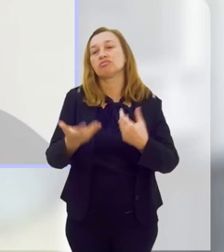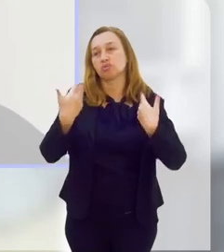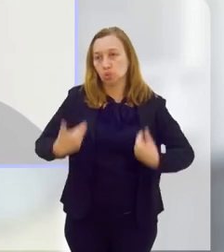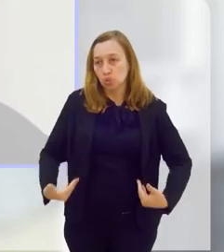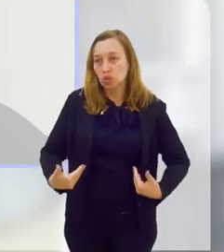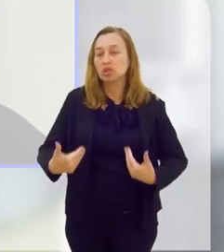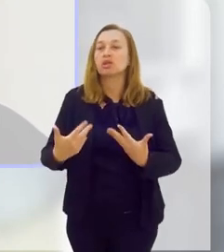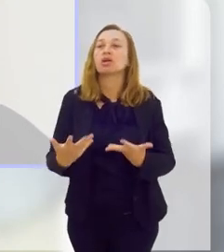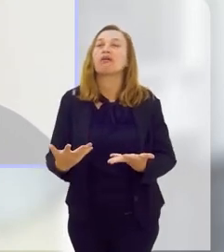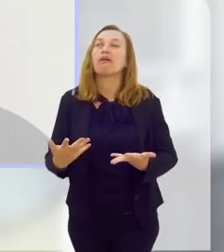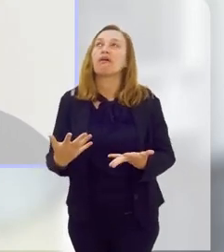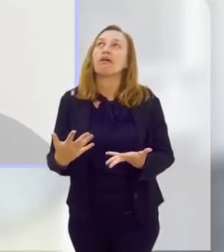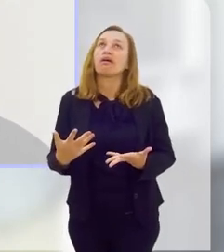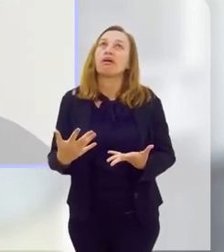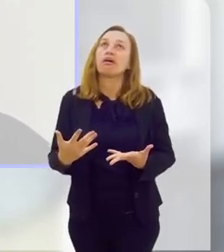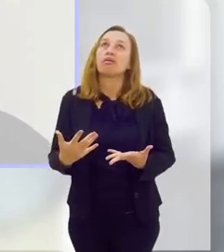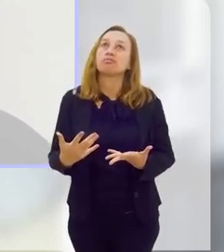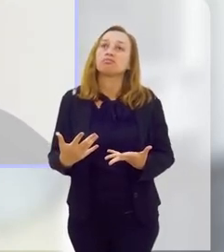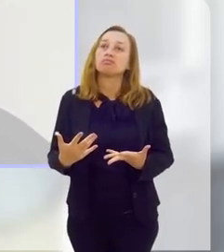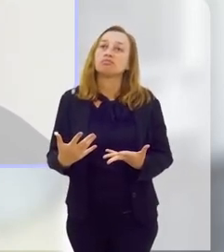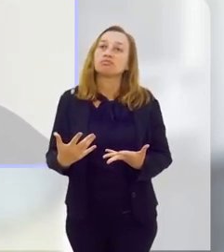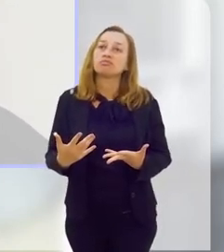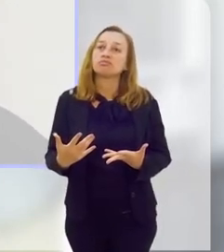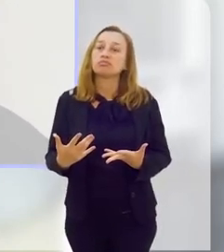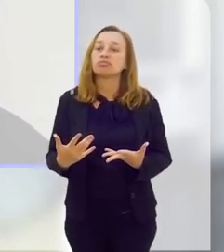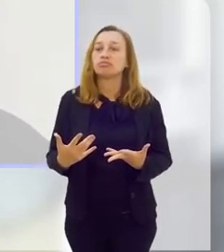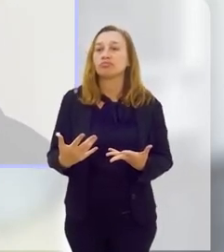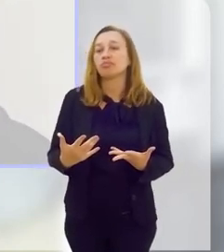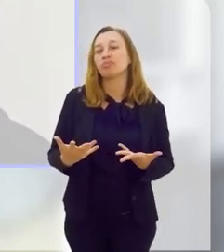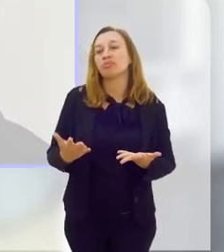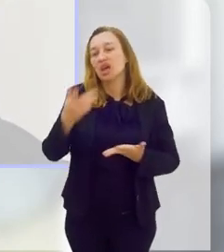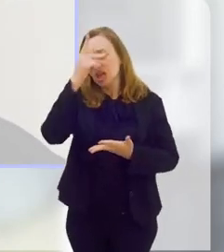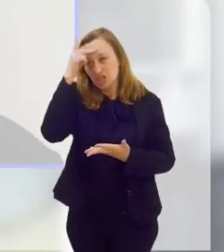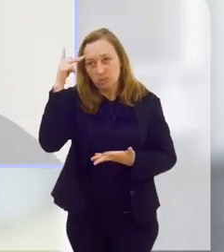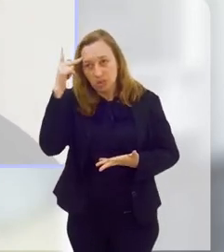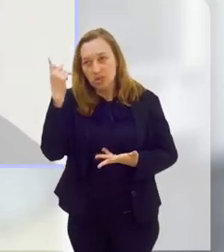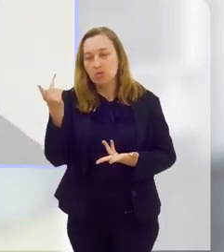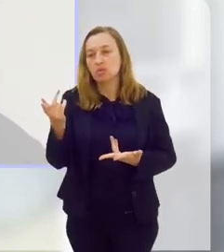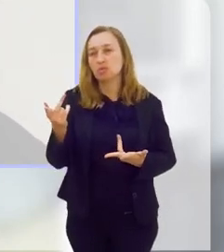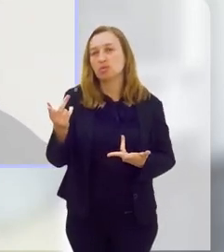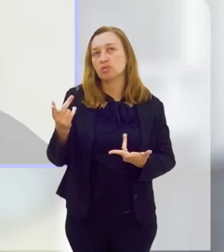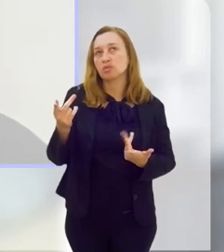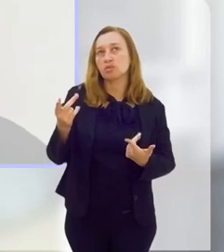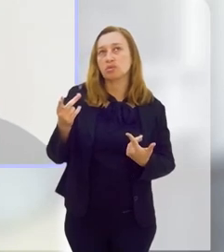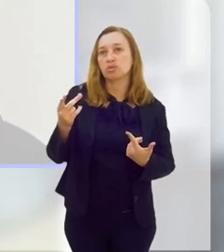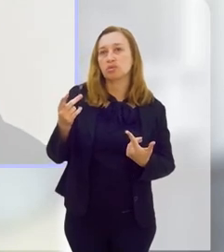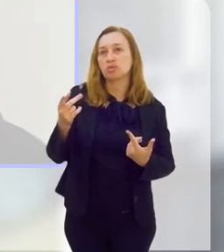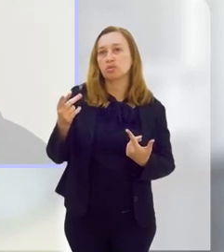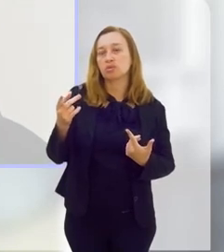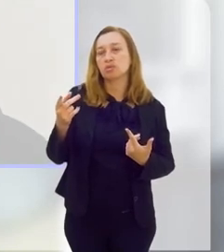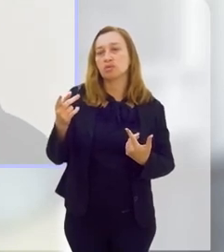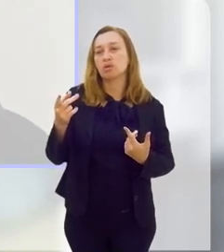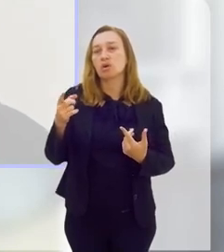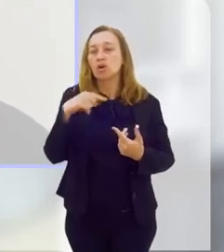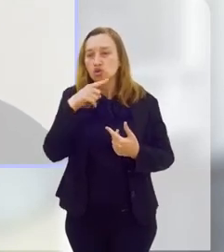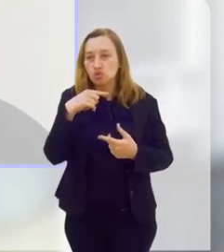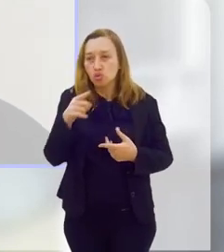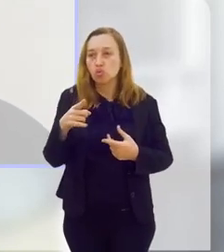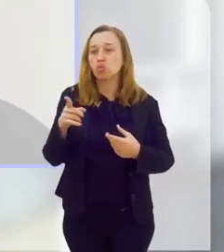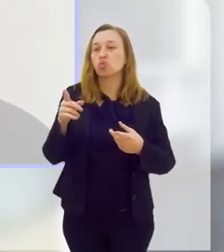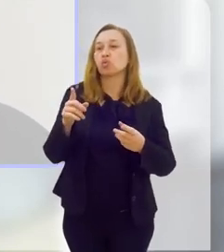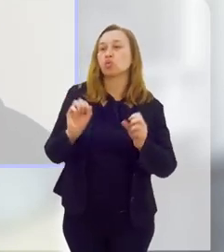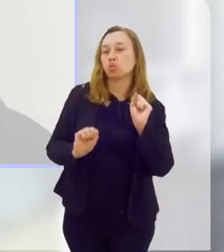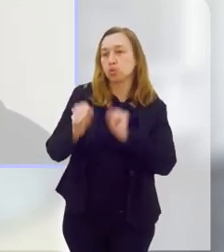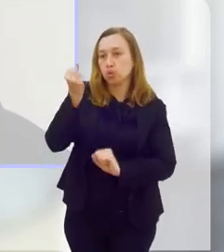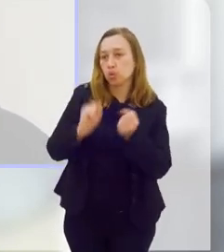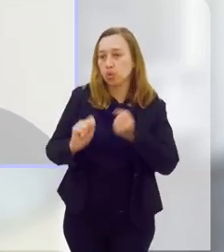sabe? Isso é uma dúvida muito grande que as pessoas têm em relação à musculação, entre